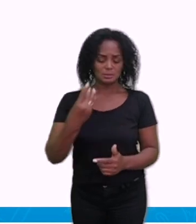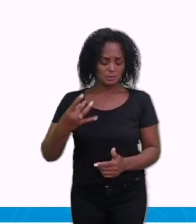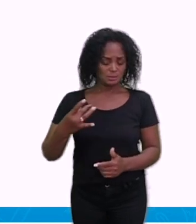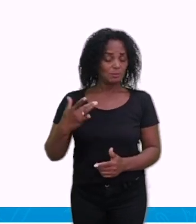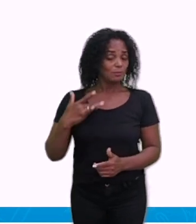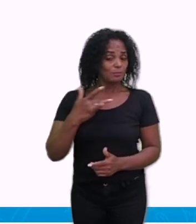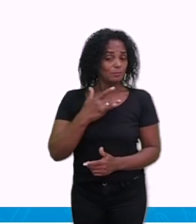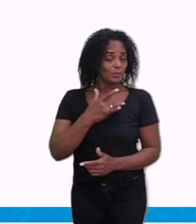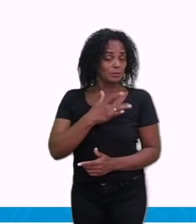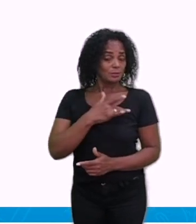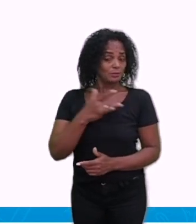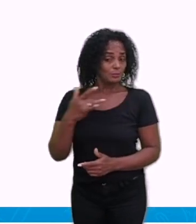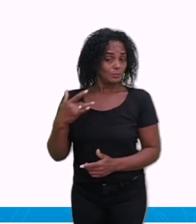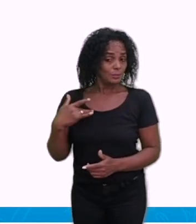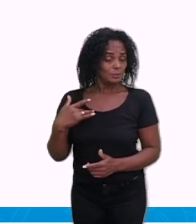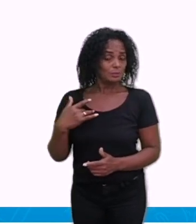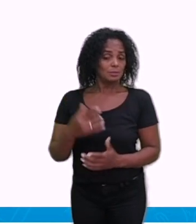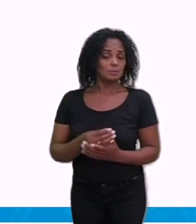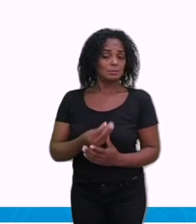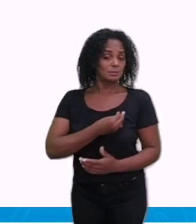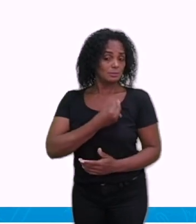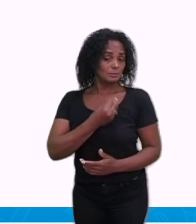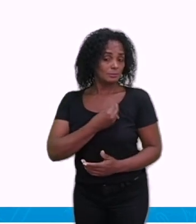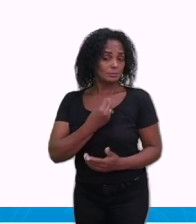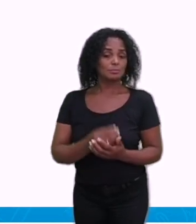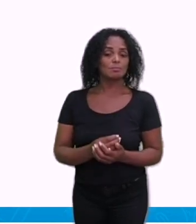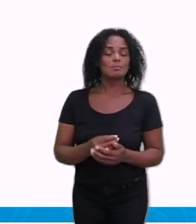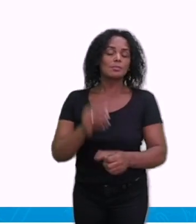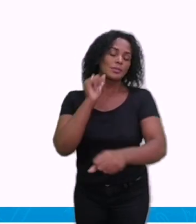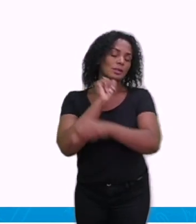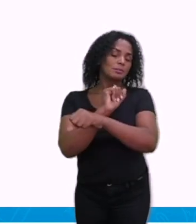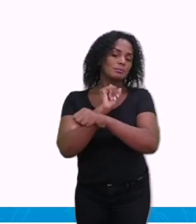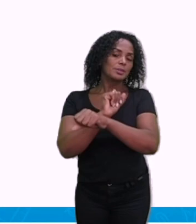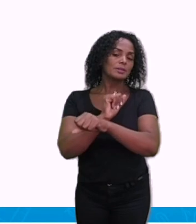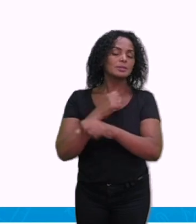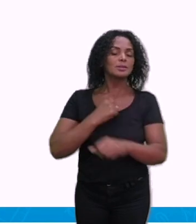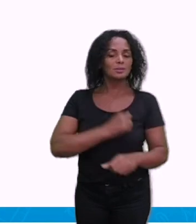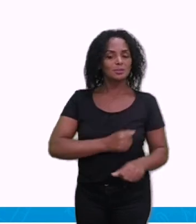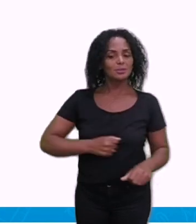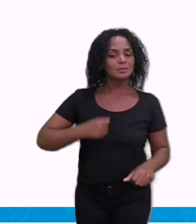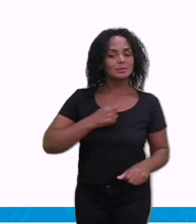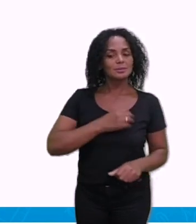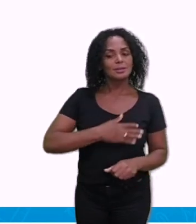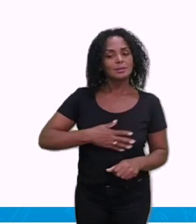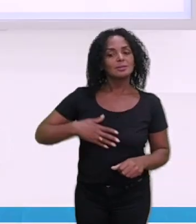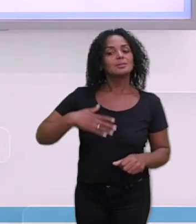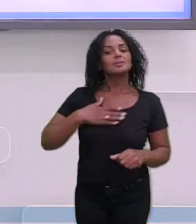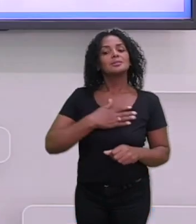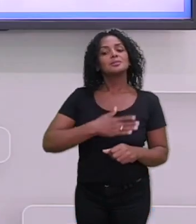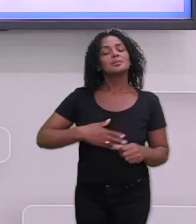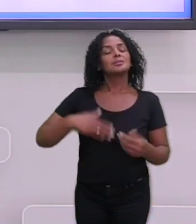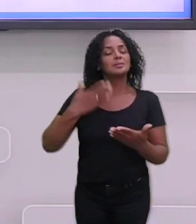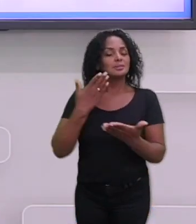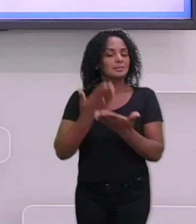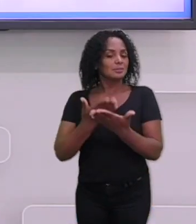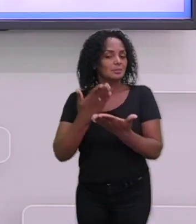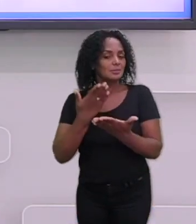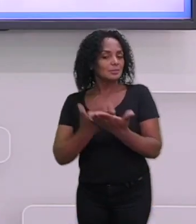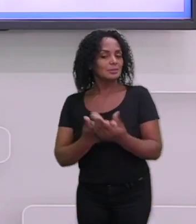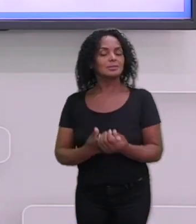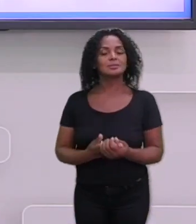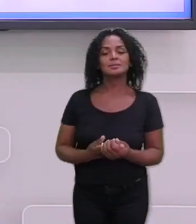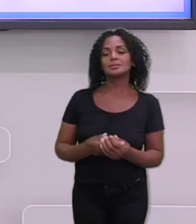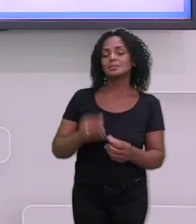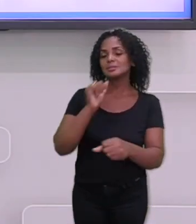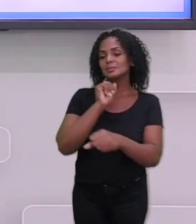pra nós. tá bom? Eu espero que vocês tenham gostado da nossa aula, espero que vocês sim